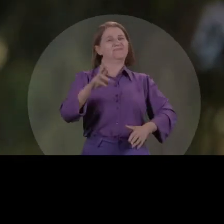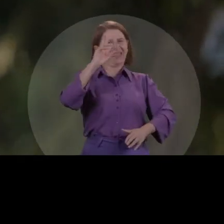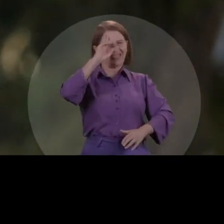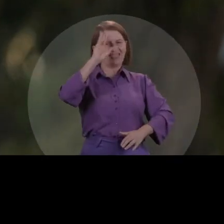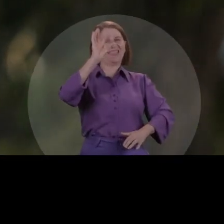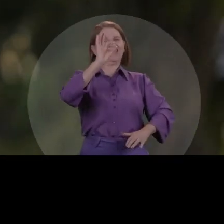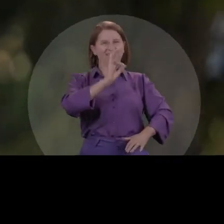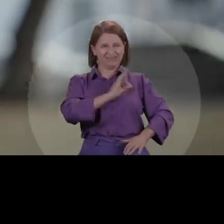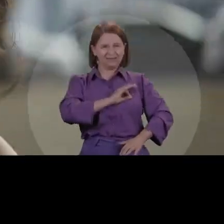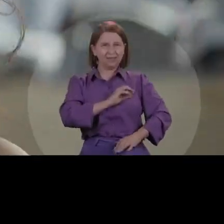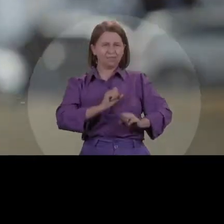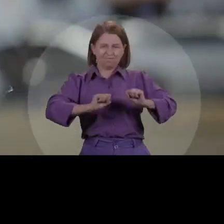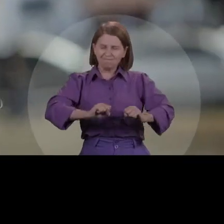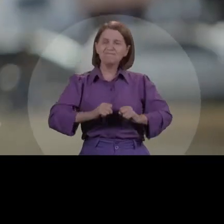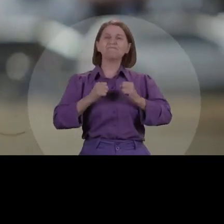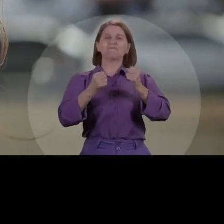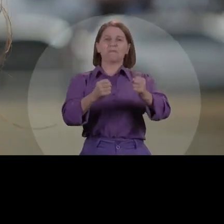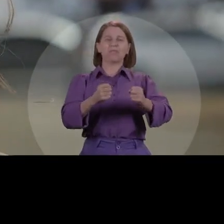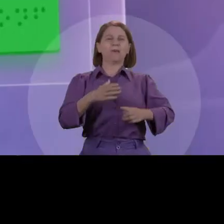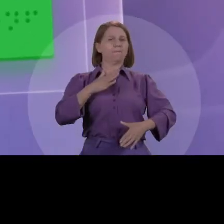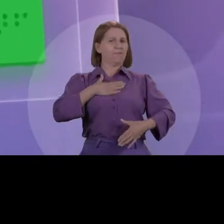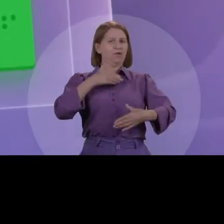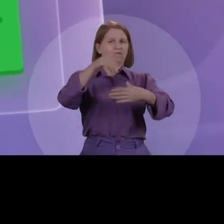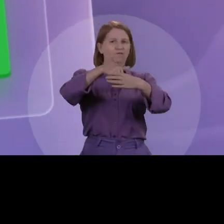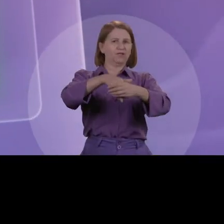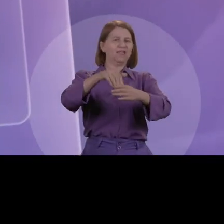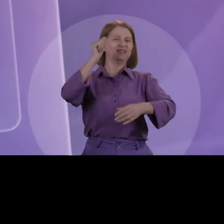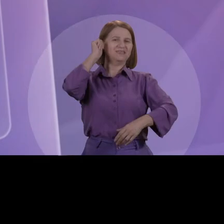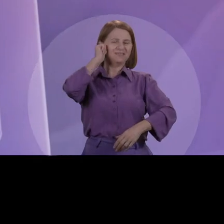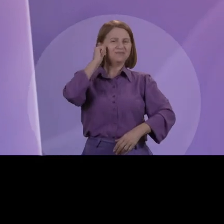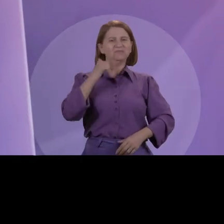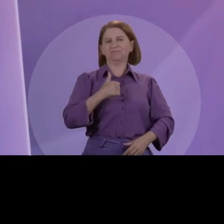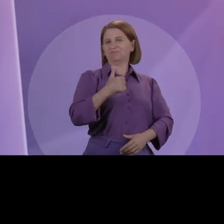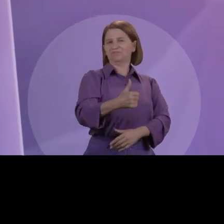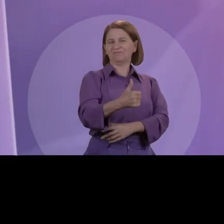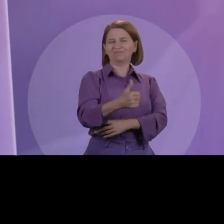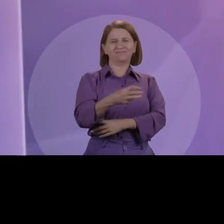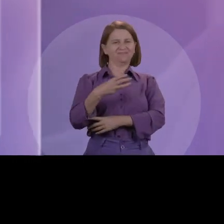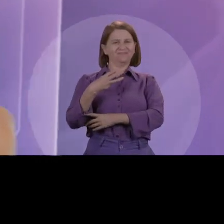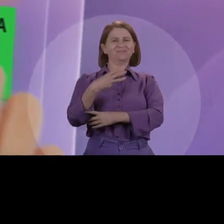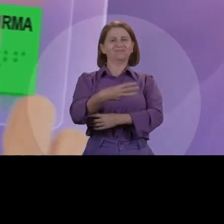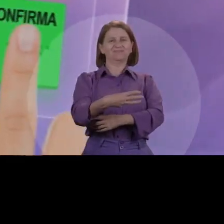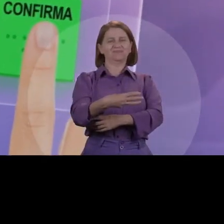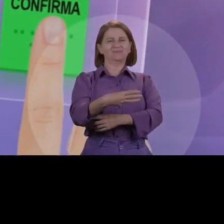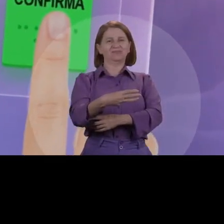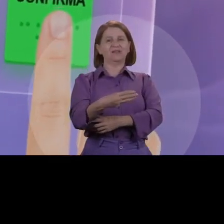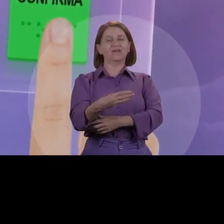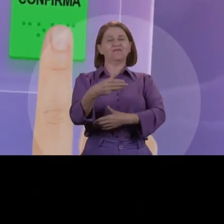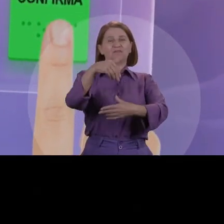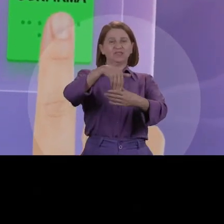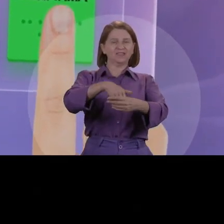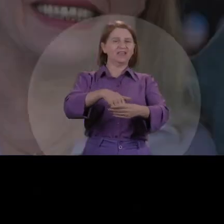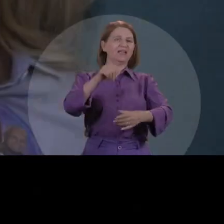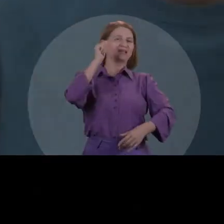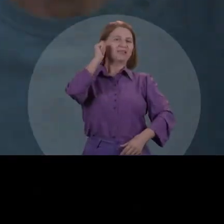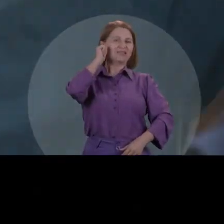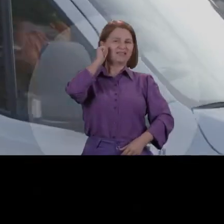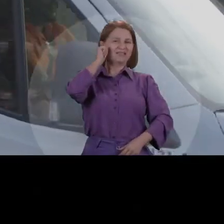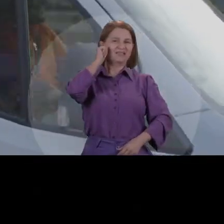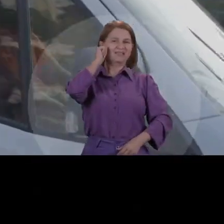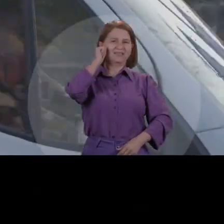veio para arrebentar. Meu voto é da Adriana. Digite um, digite o três, porque a